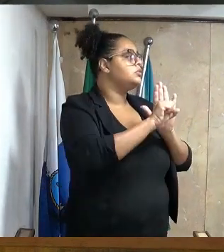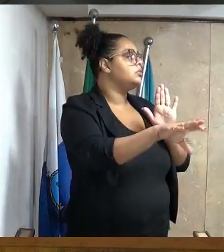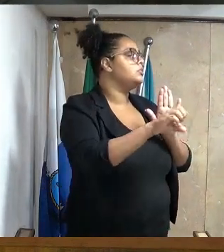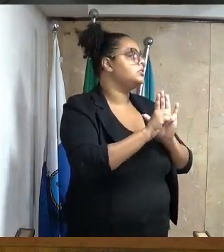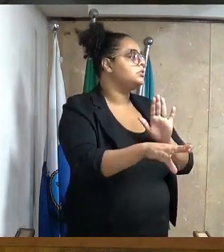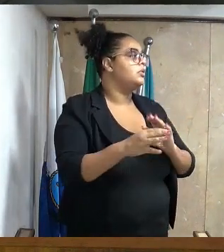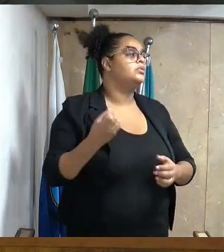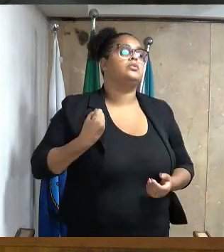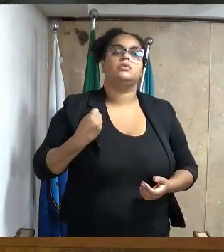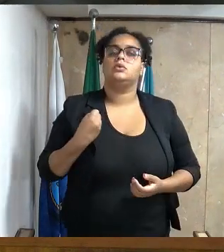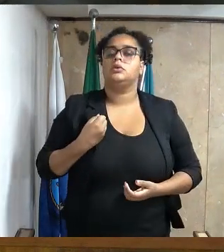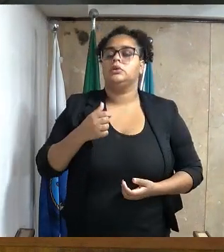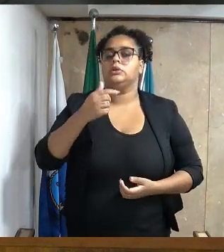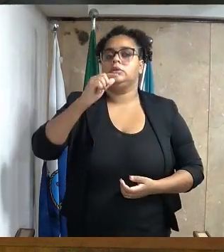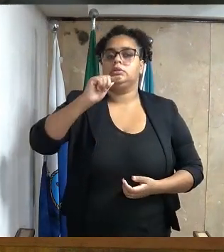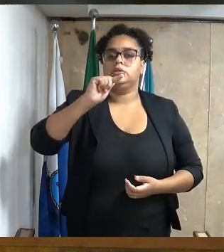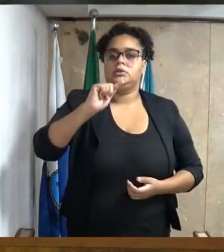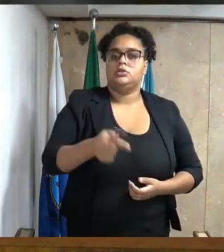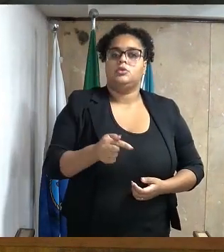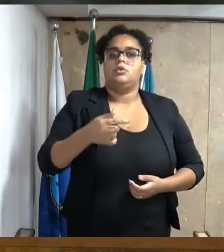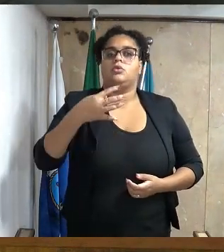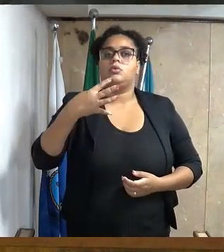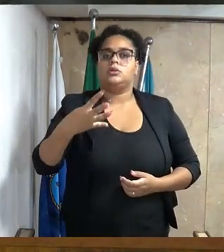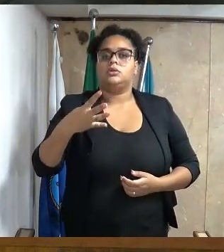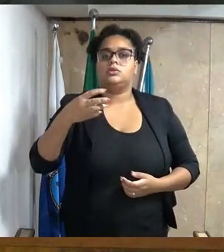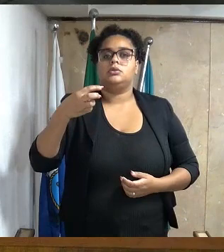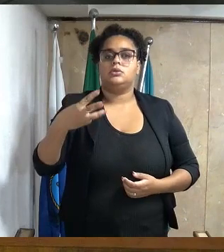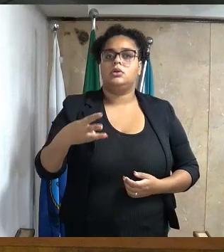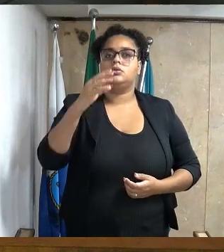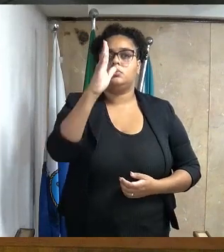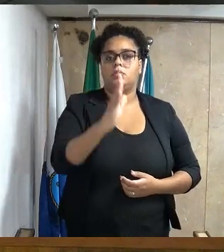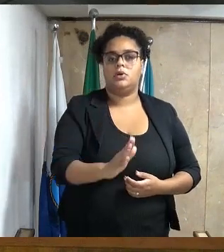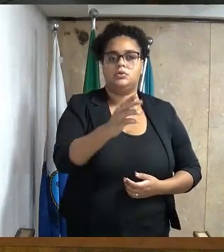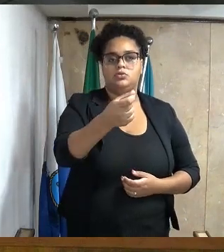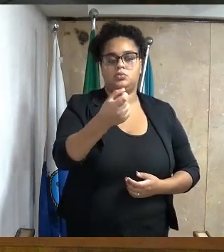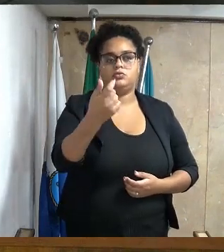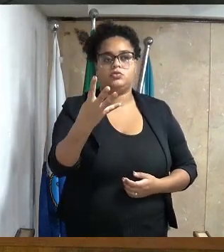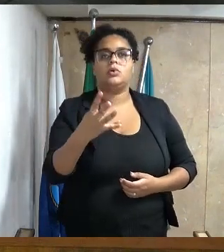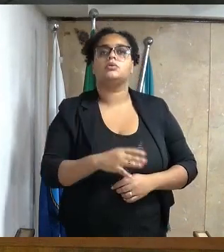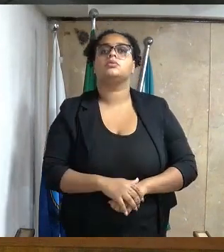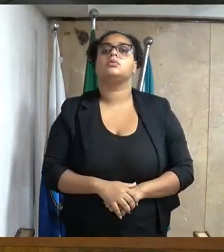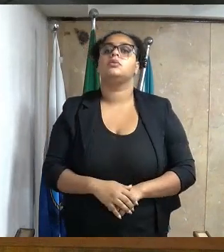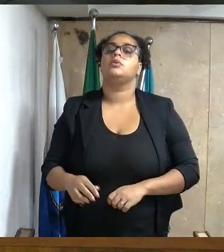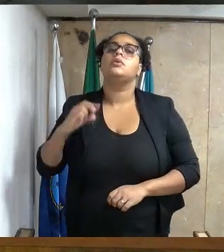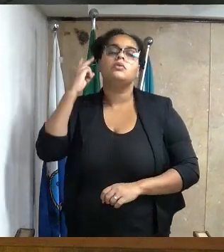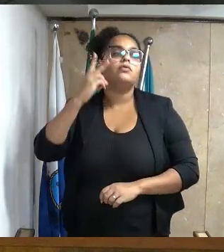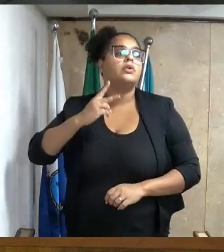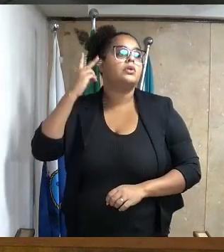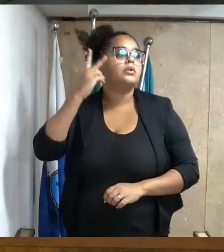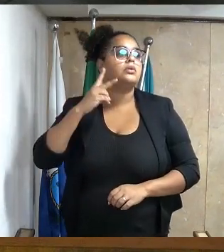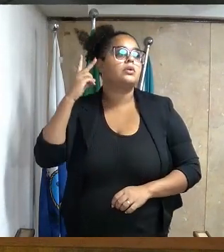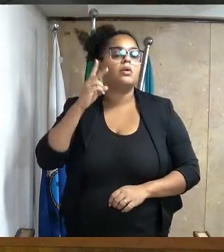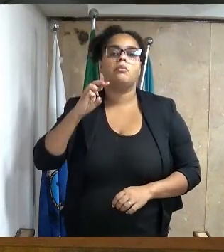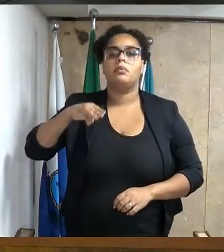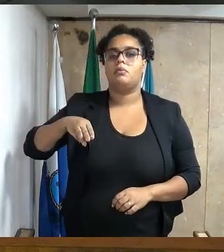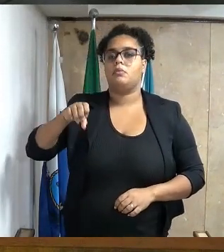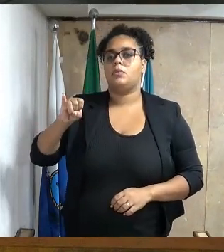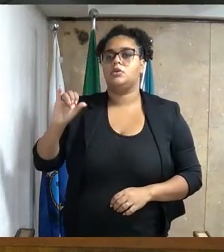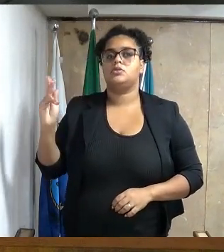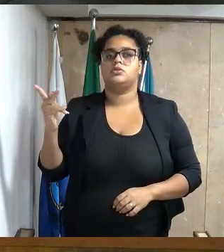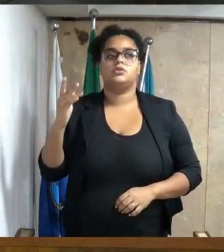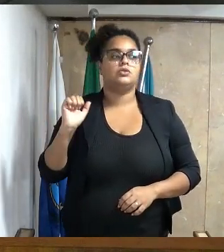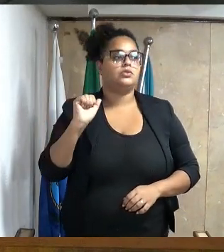Indicação número 7403 barra 2024. Dois seletíssimos, senhor vereador Michel Alexandre